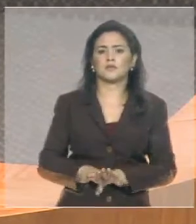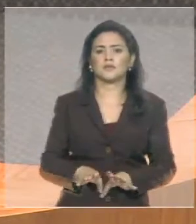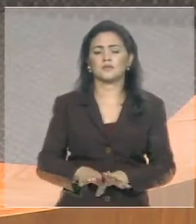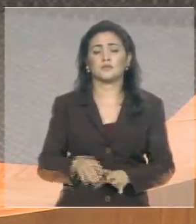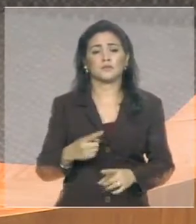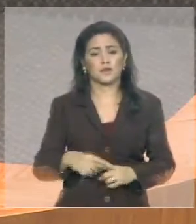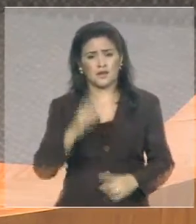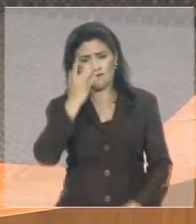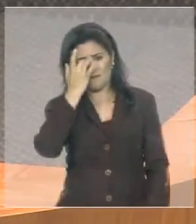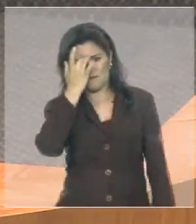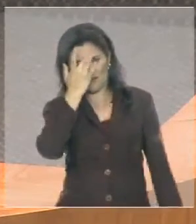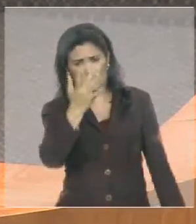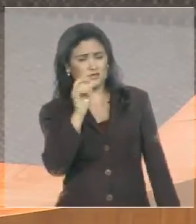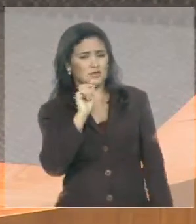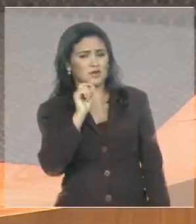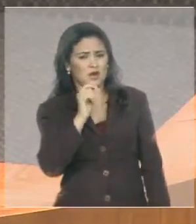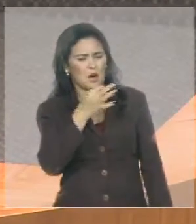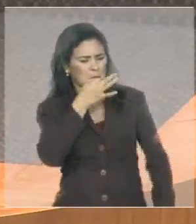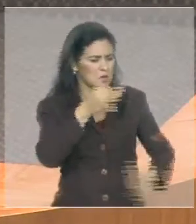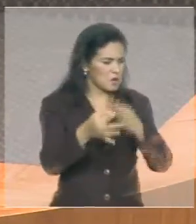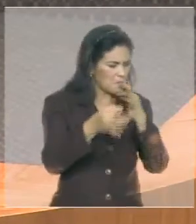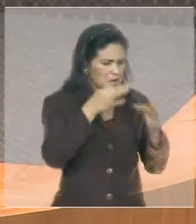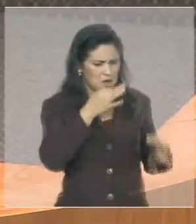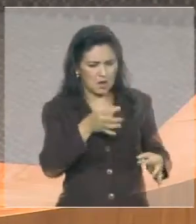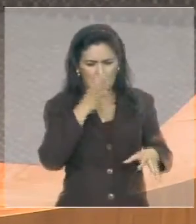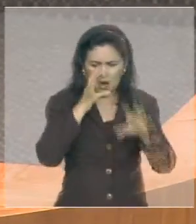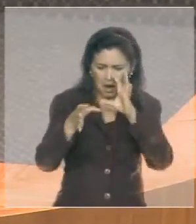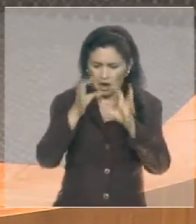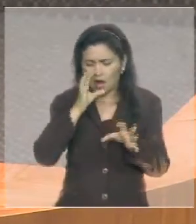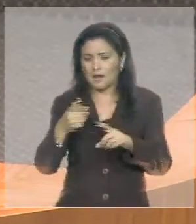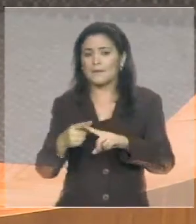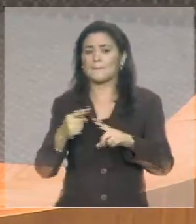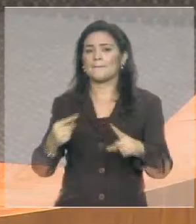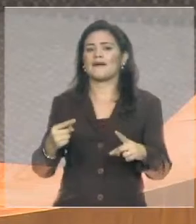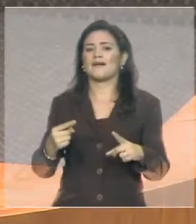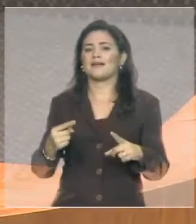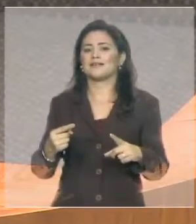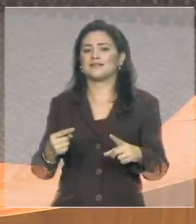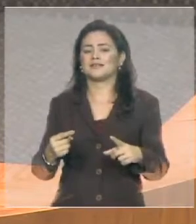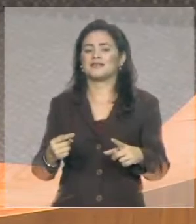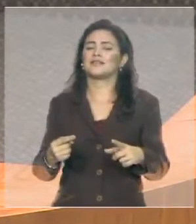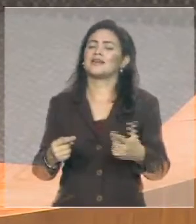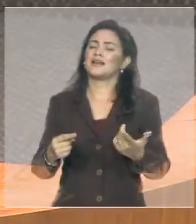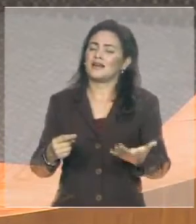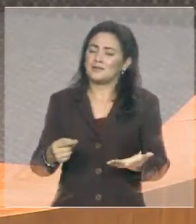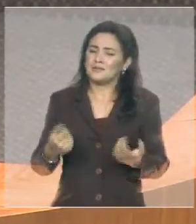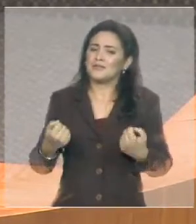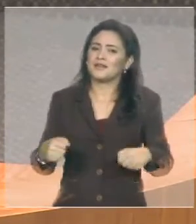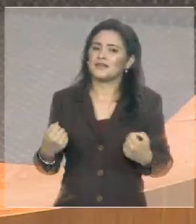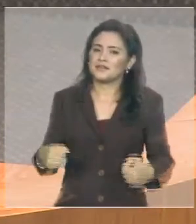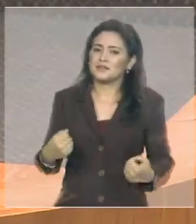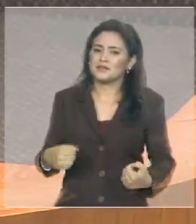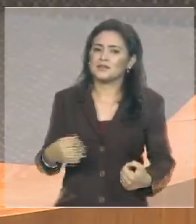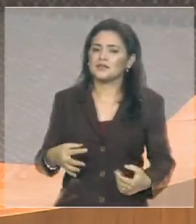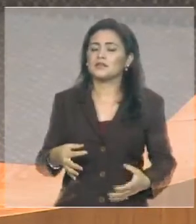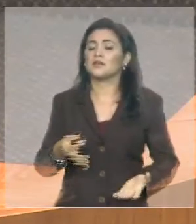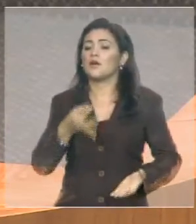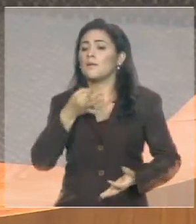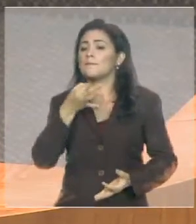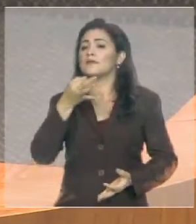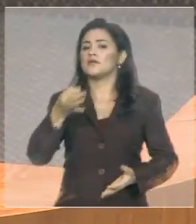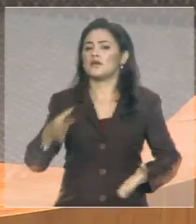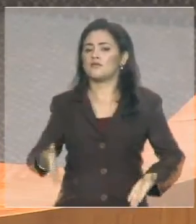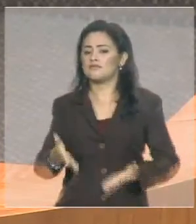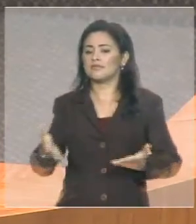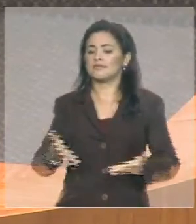mas apontar as soluções é muito difícil. Nós queremos ajudar e construir. não simplesmente deixar ali a pedra sem o